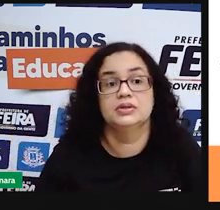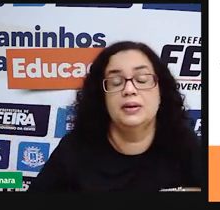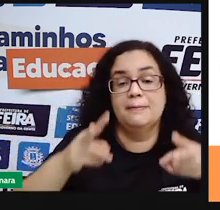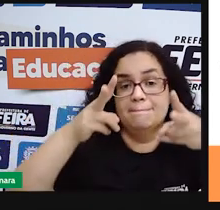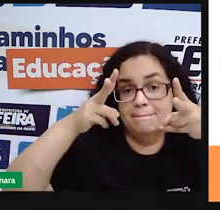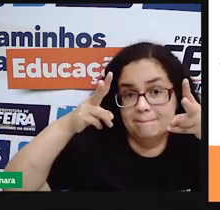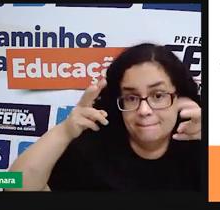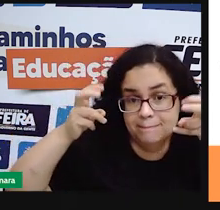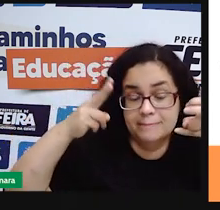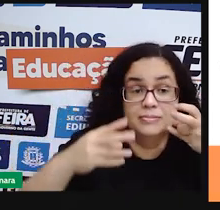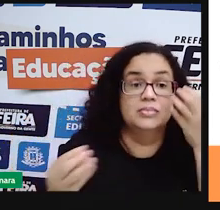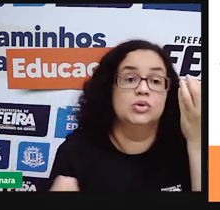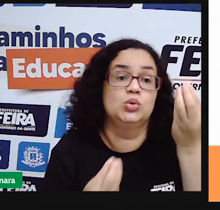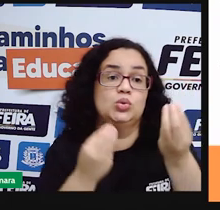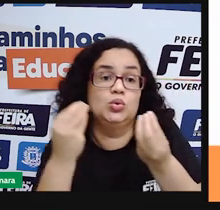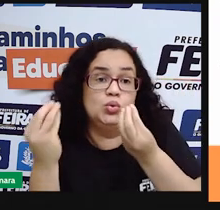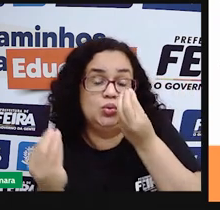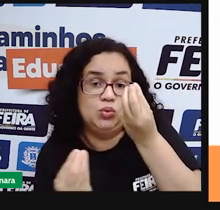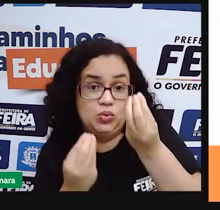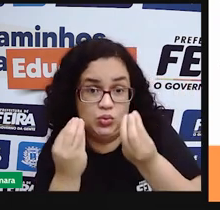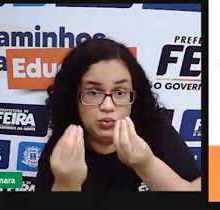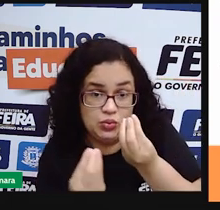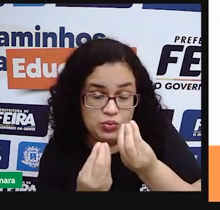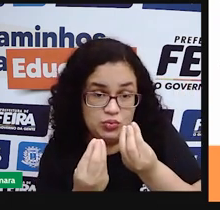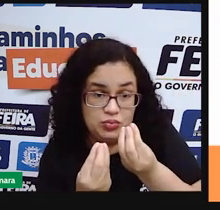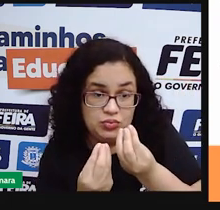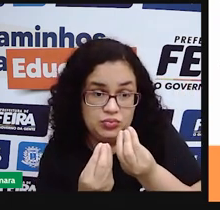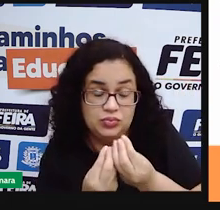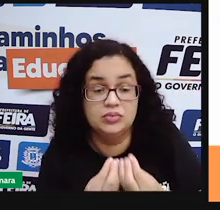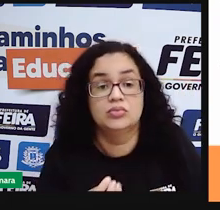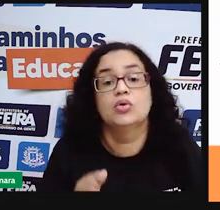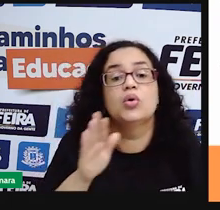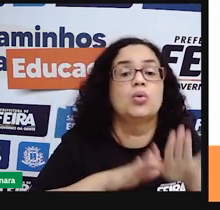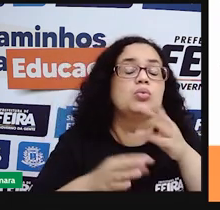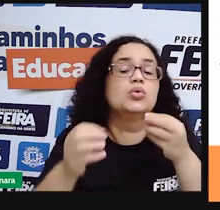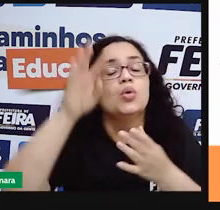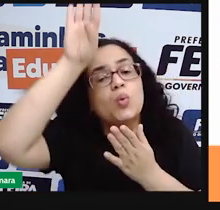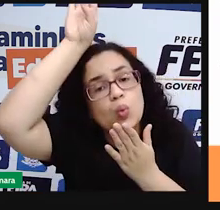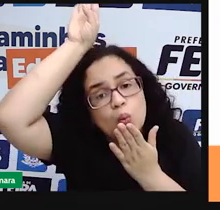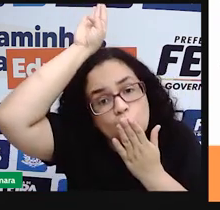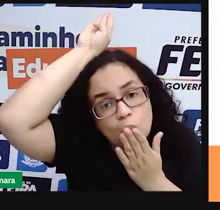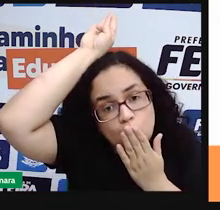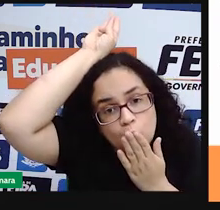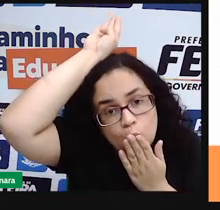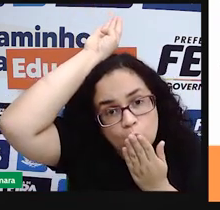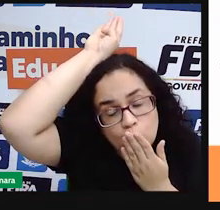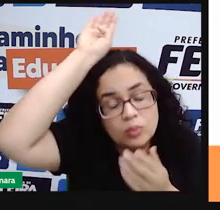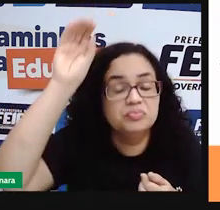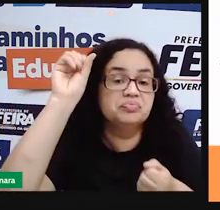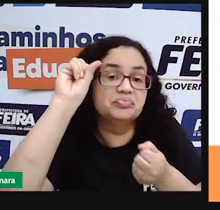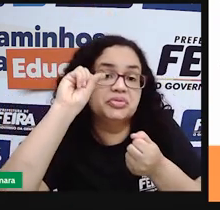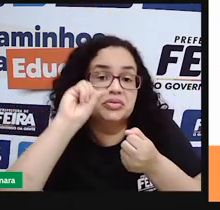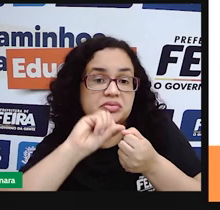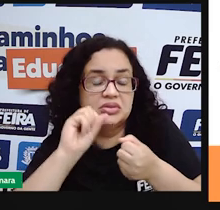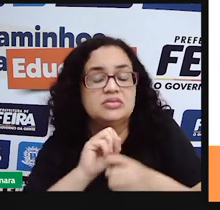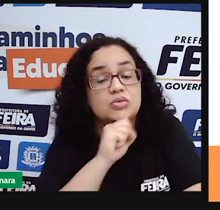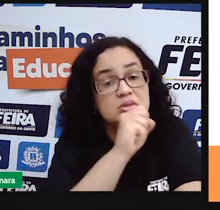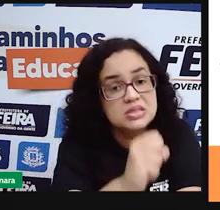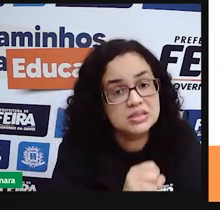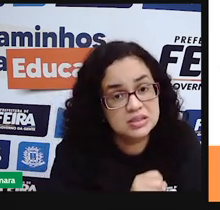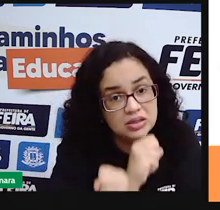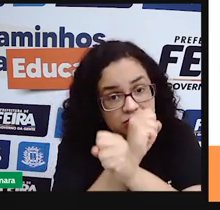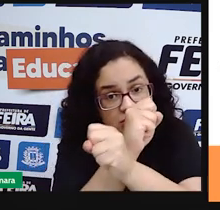pela forma como os indígenas foram tratados quando quiseram aí escravizá-los